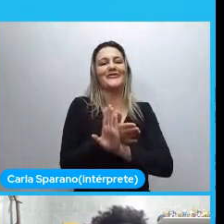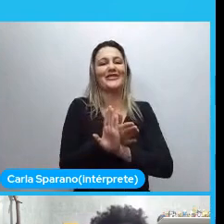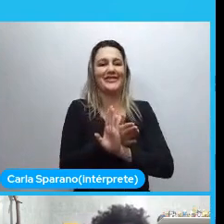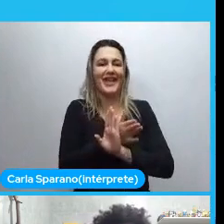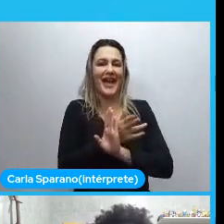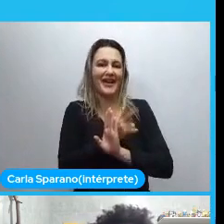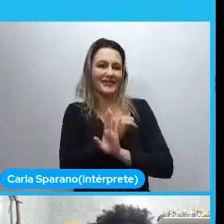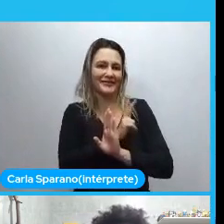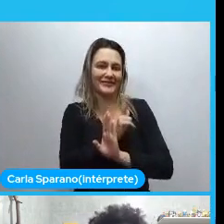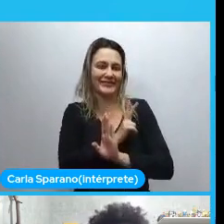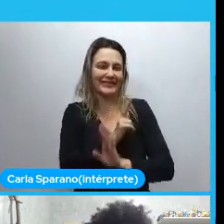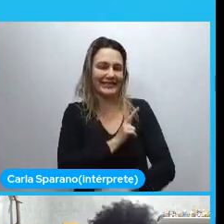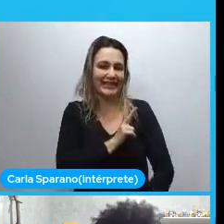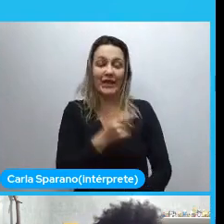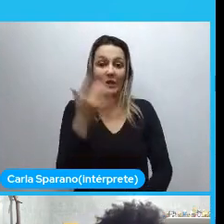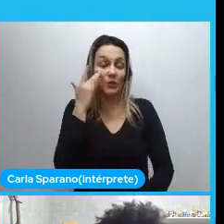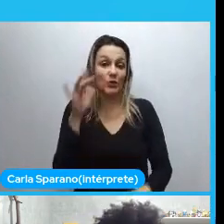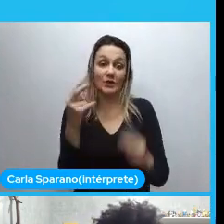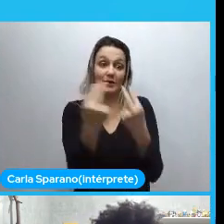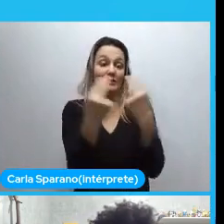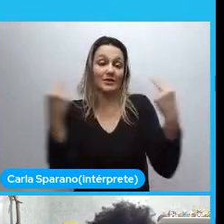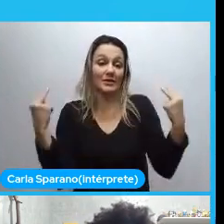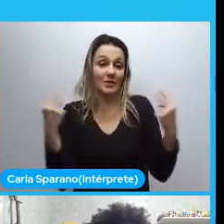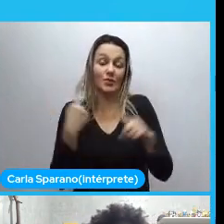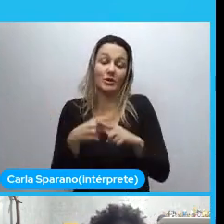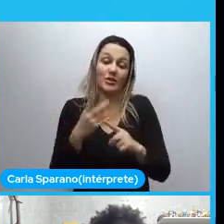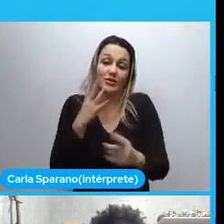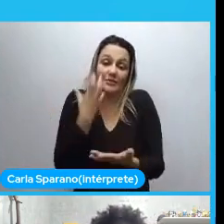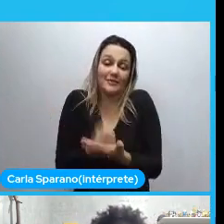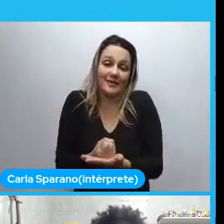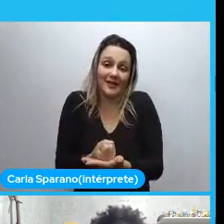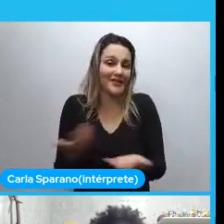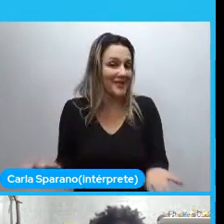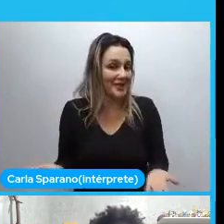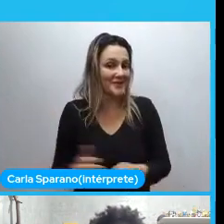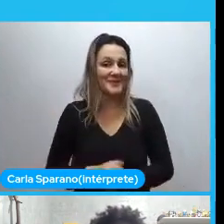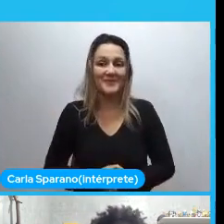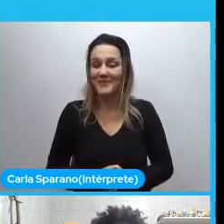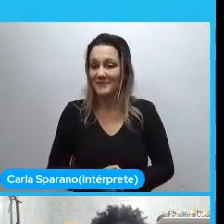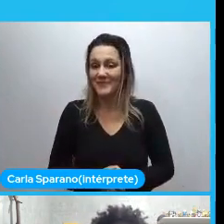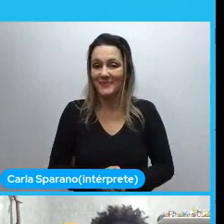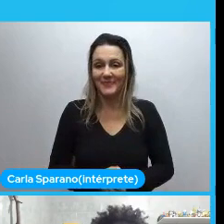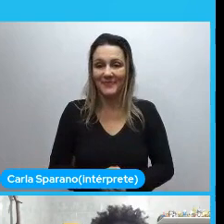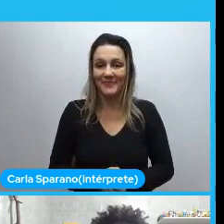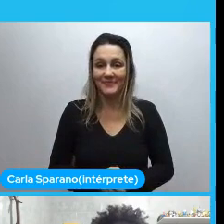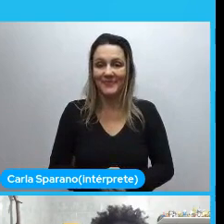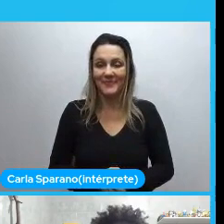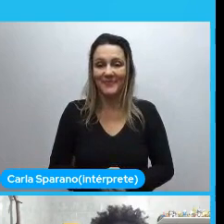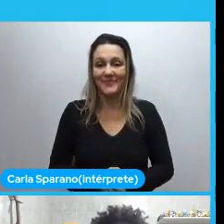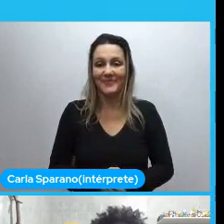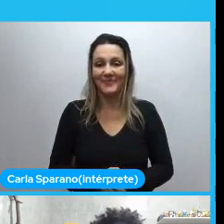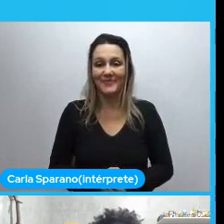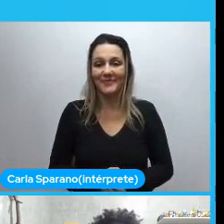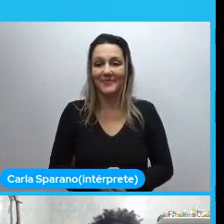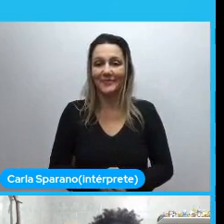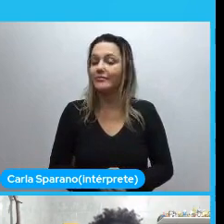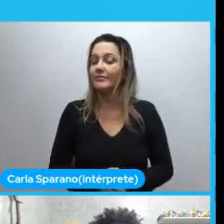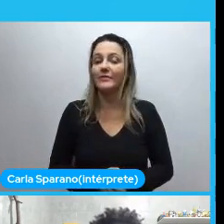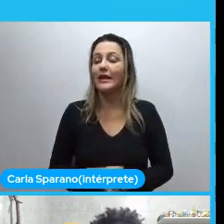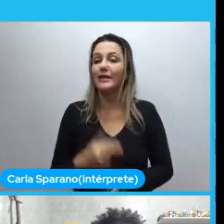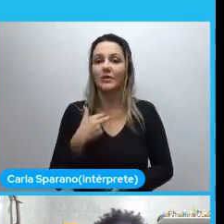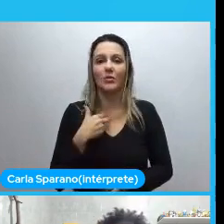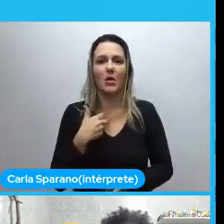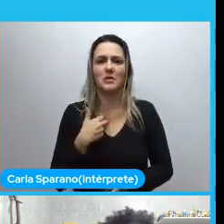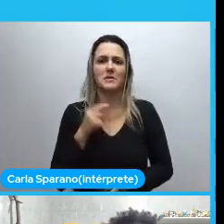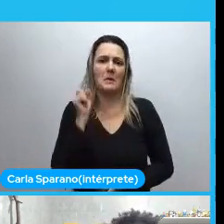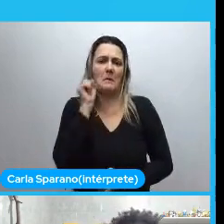me vendo agora. Eu não sei quantas pessoas me verão. Porque isso está gravado. Mas eu não. Eu não posso ter. Eu não posso chegar aqui.